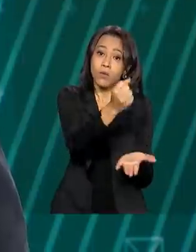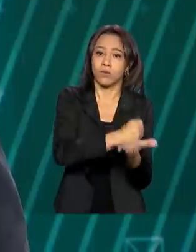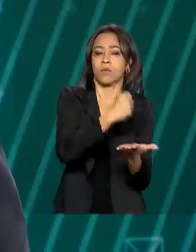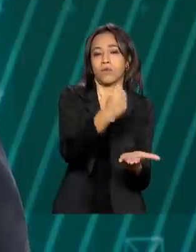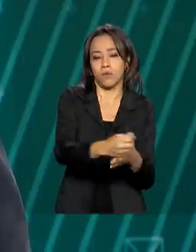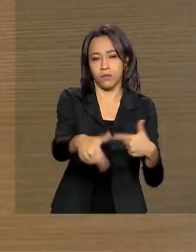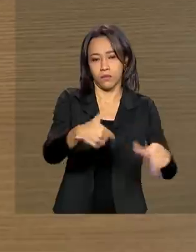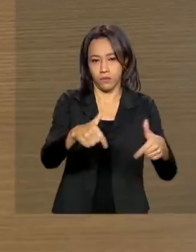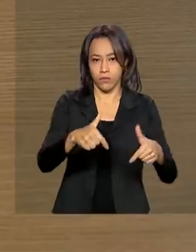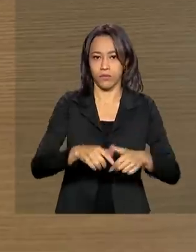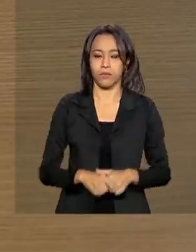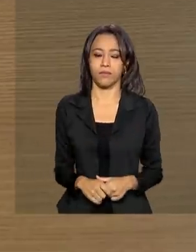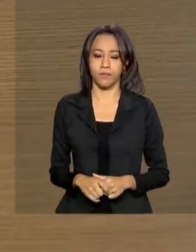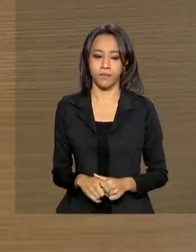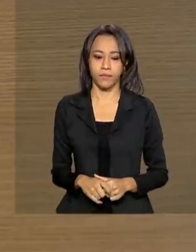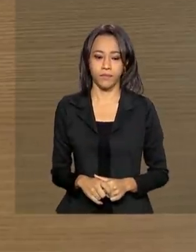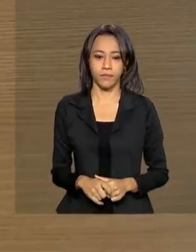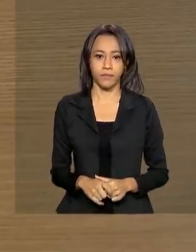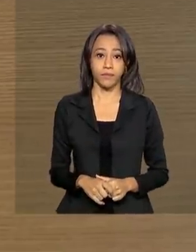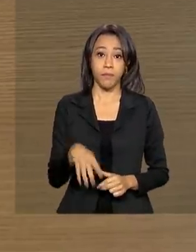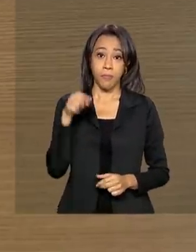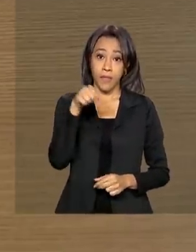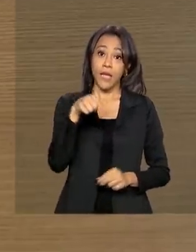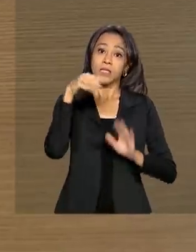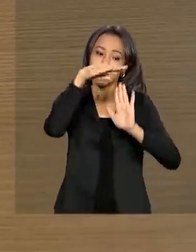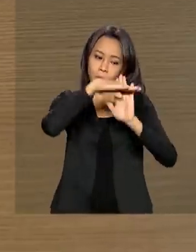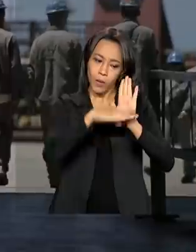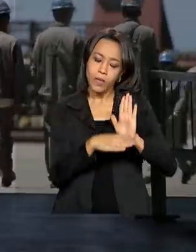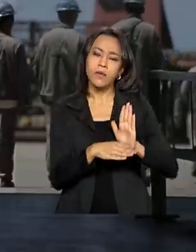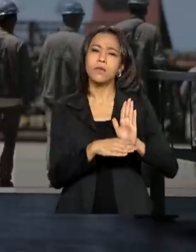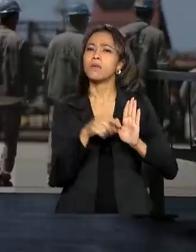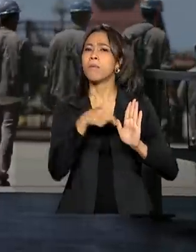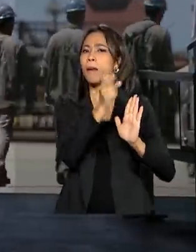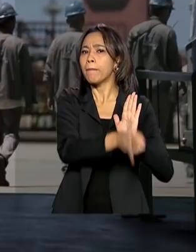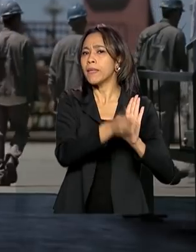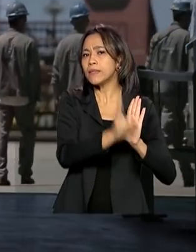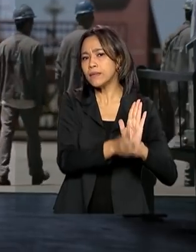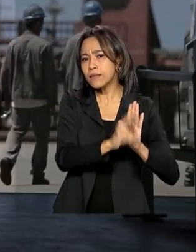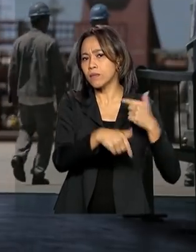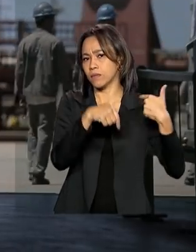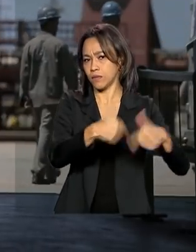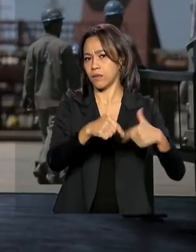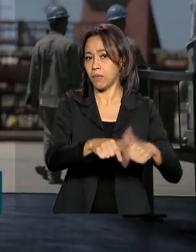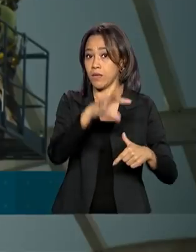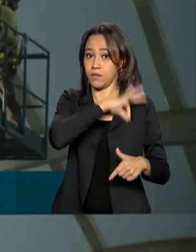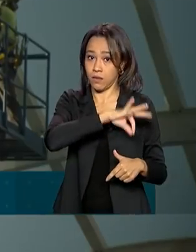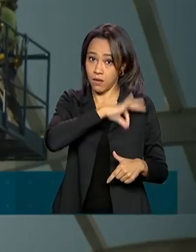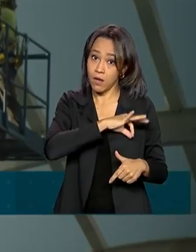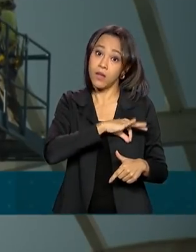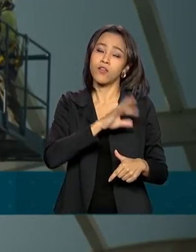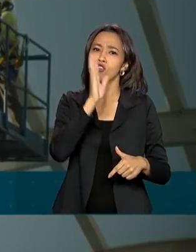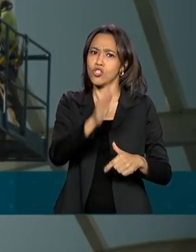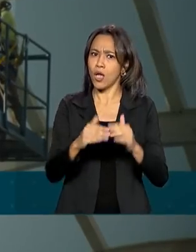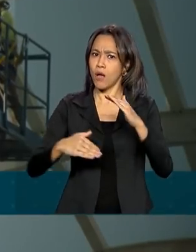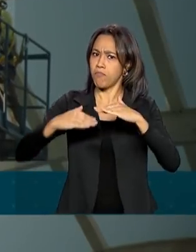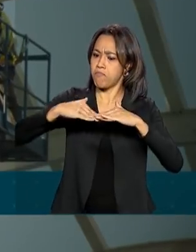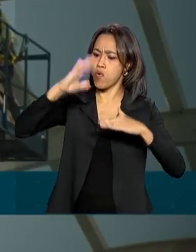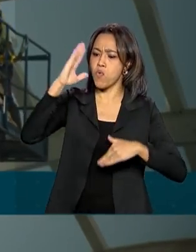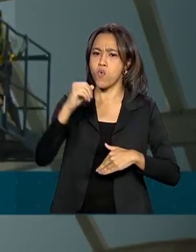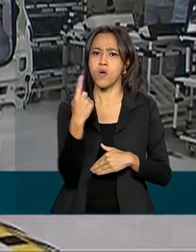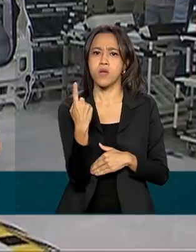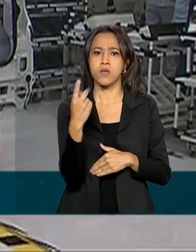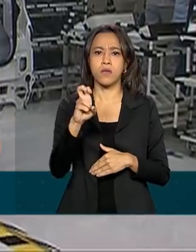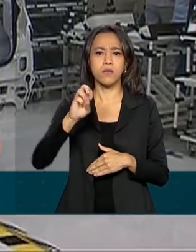trabalho. O Programa de Manutenção do Emprego e da Renda já superou a marca de 15 milhões de